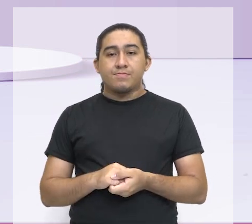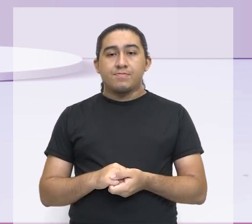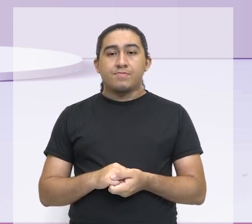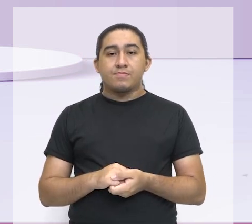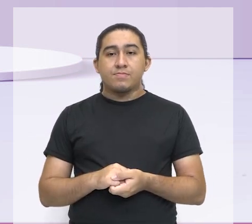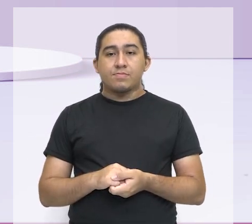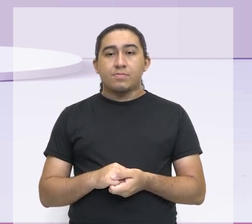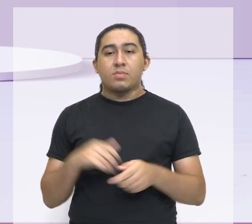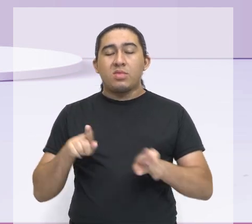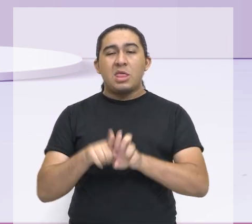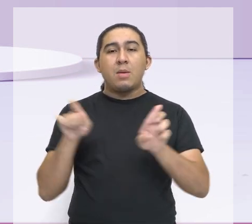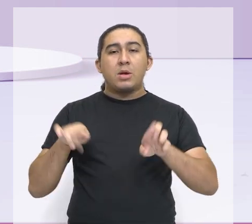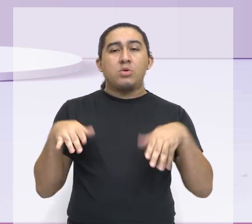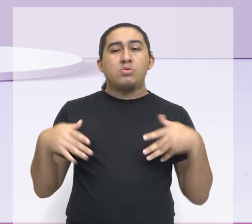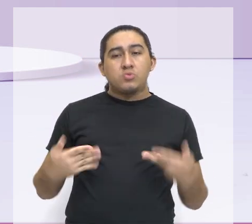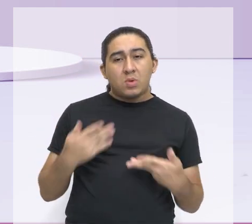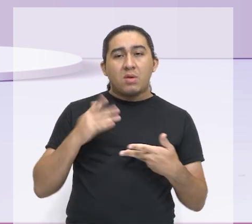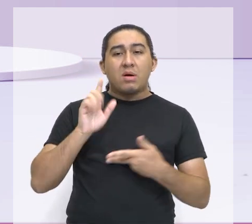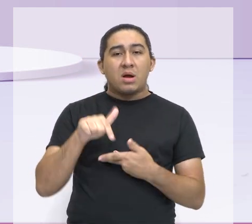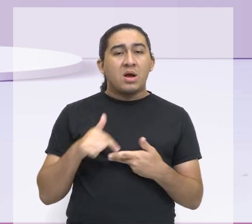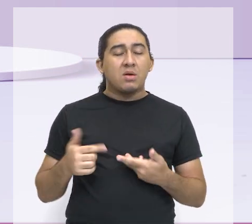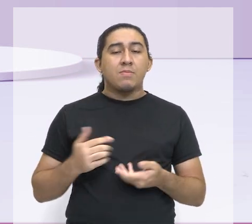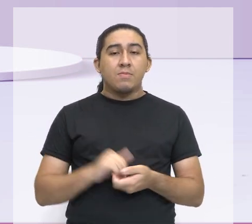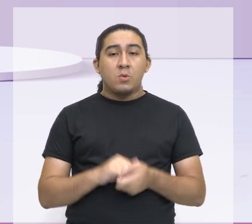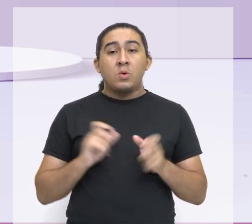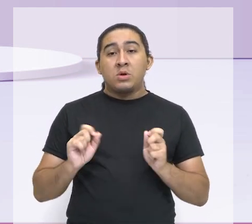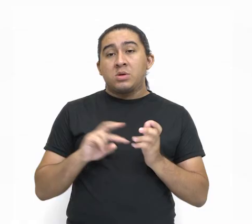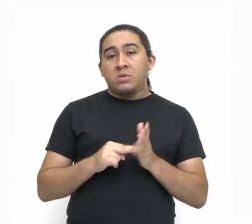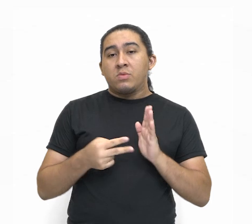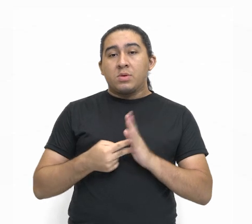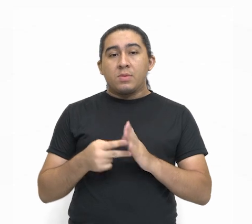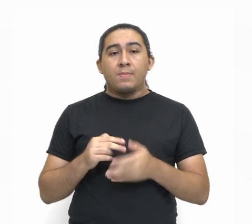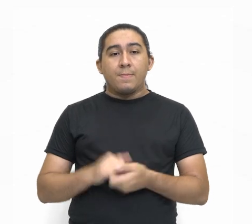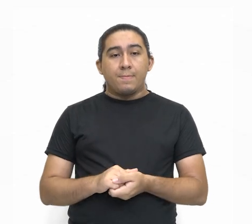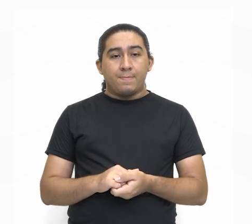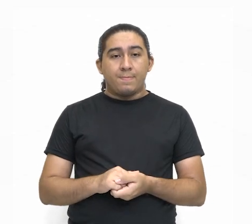são esses direitos culturais? O significa isso?